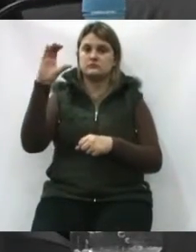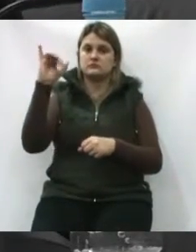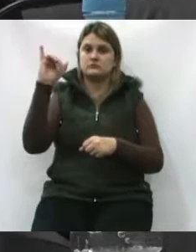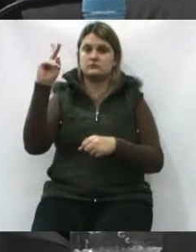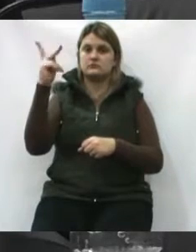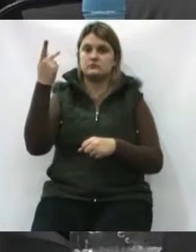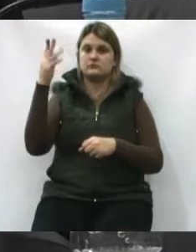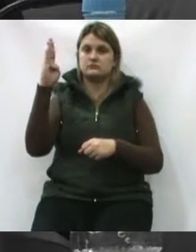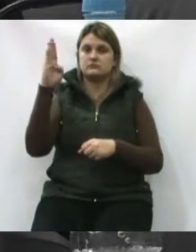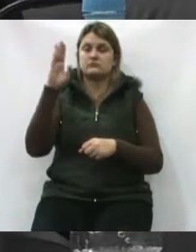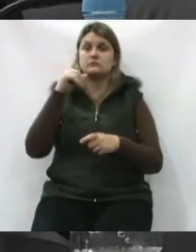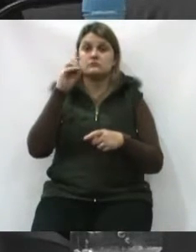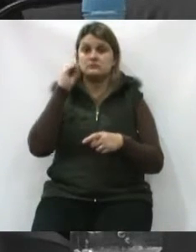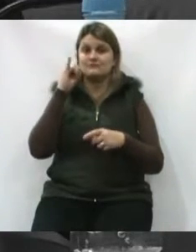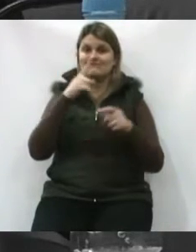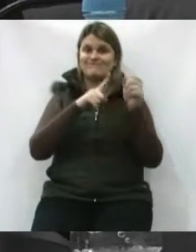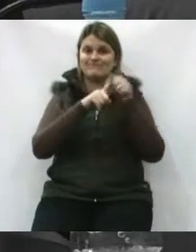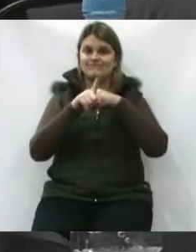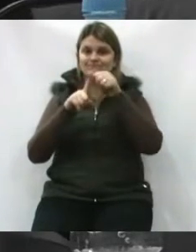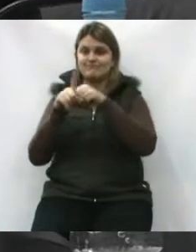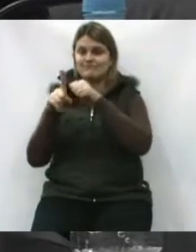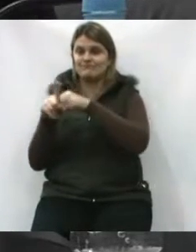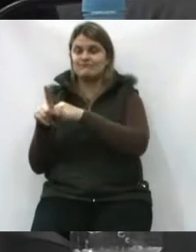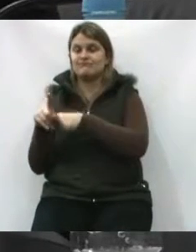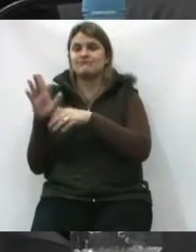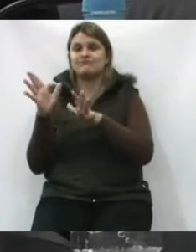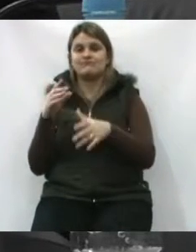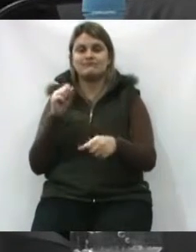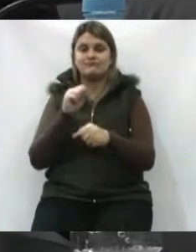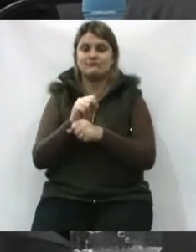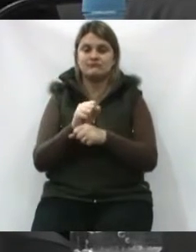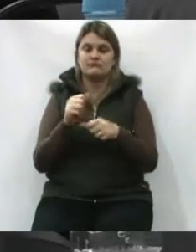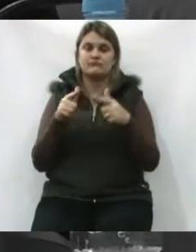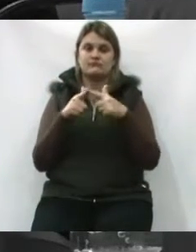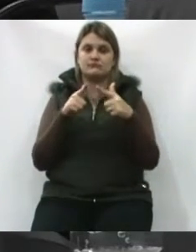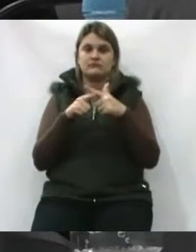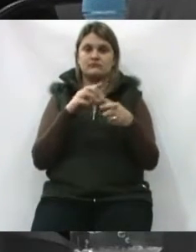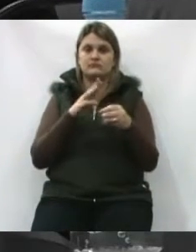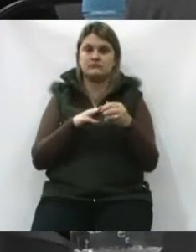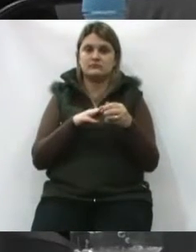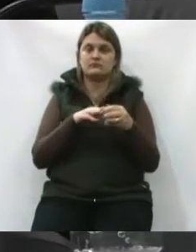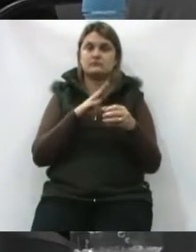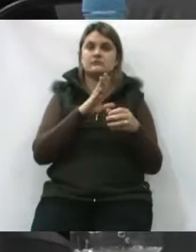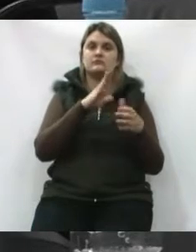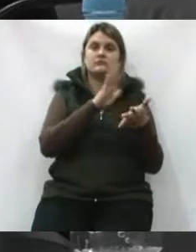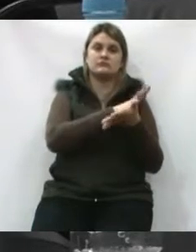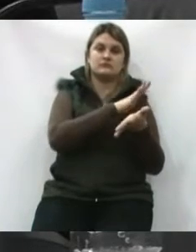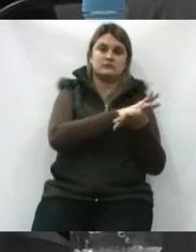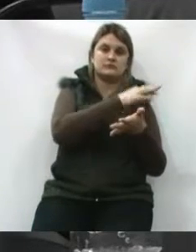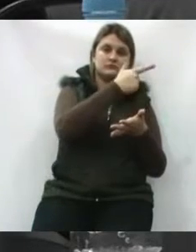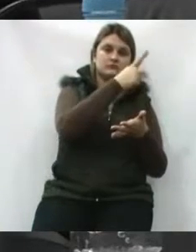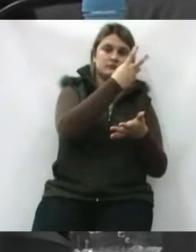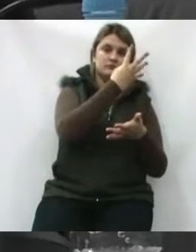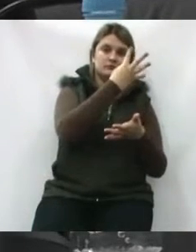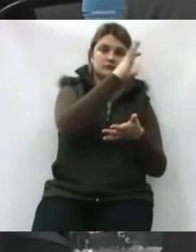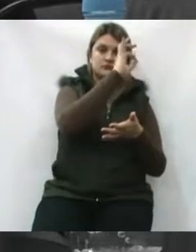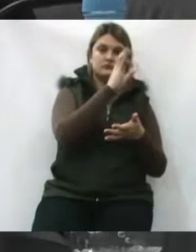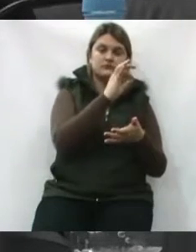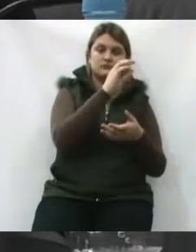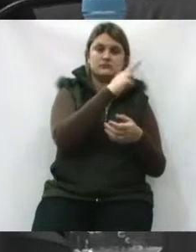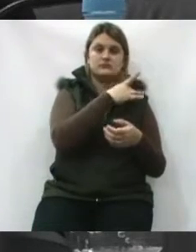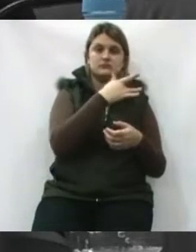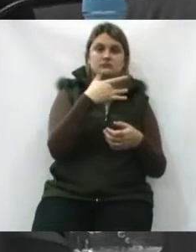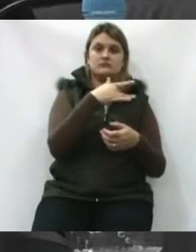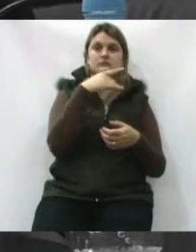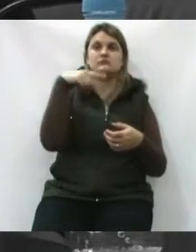na SEAB. Porque, se for mês a mês, ingesta o município. Porque um mês pode gastar 24% de saúde, e outro mês pode gastar